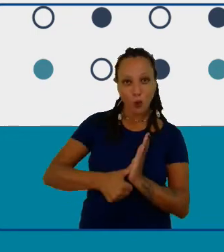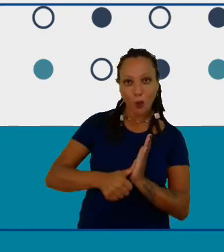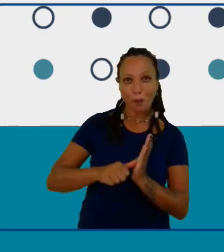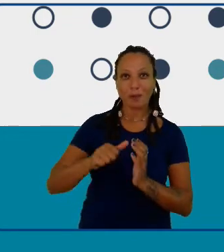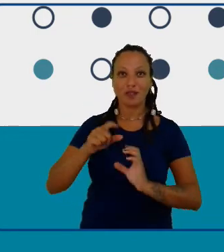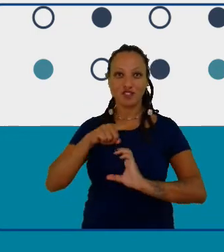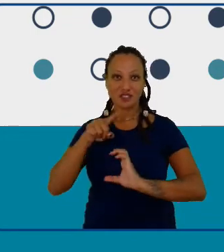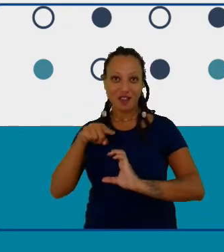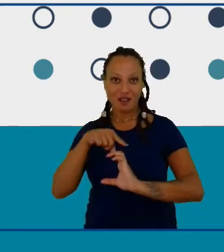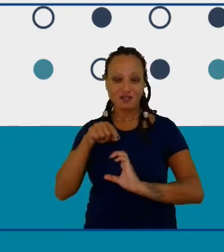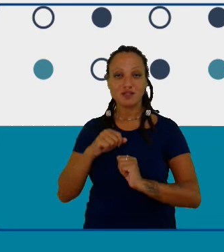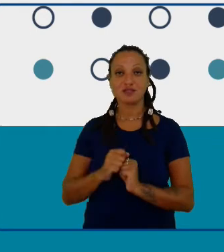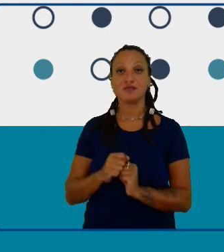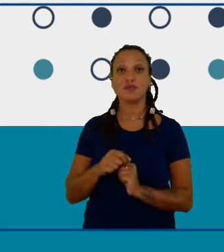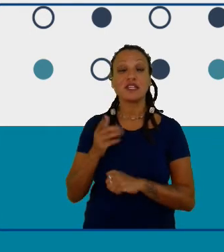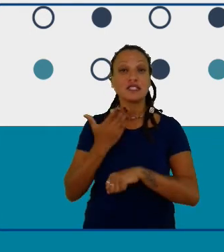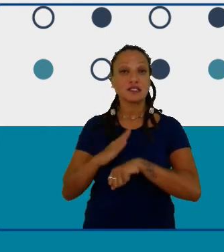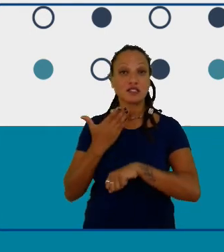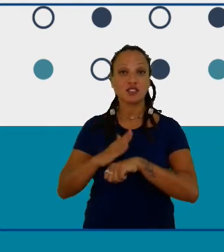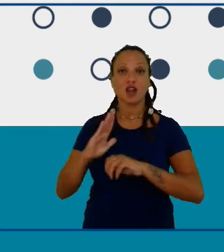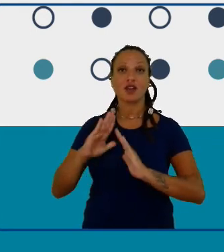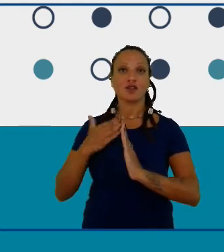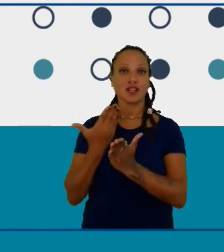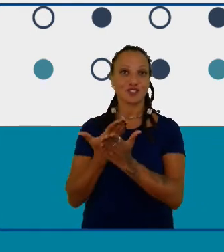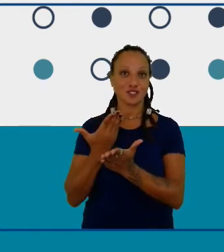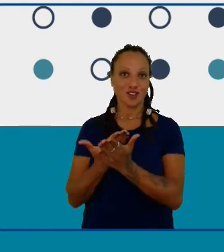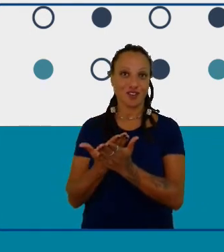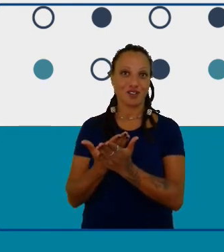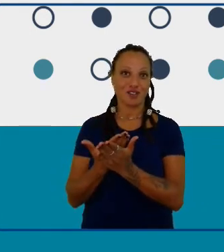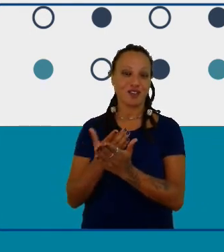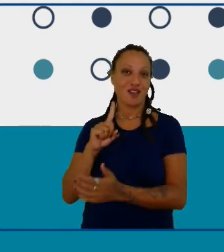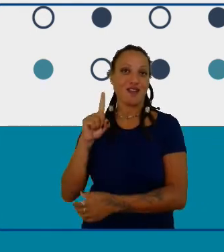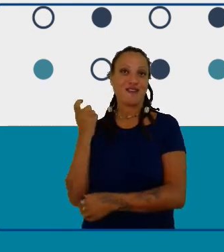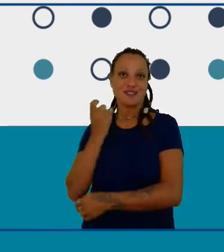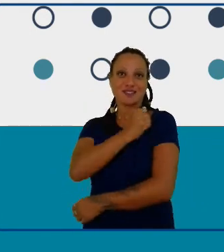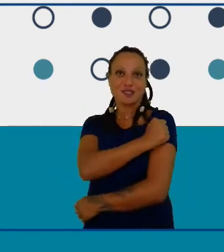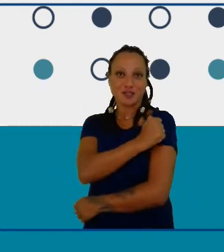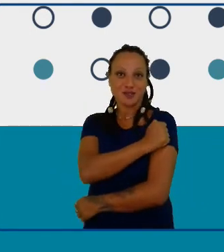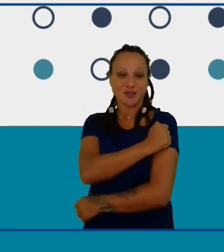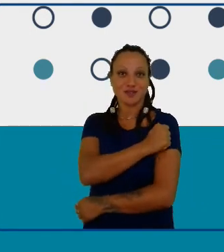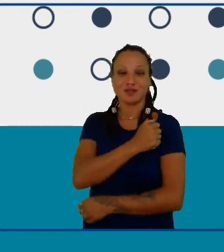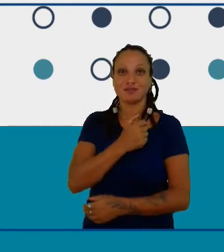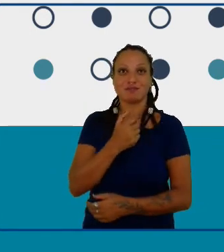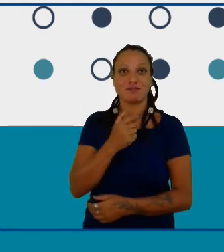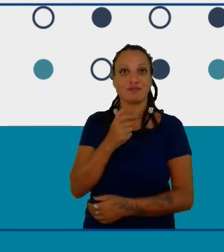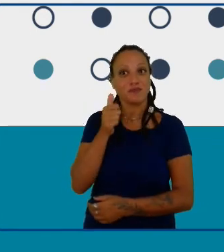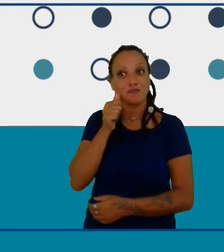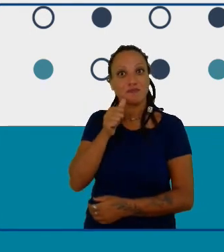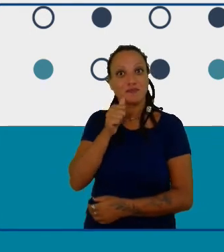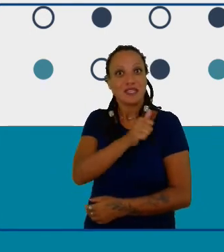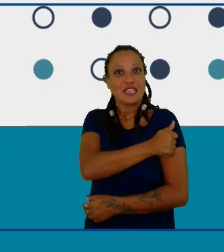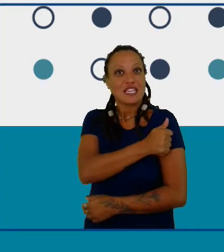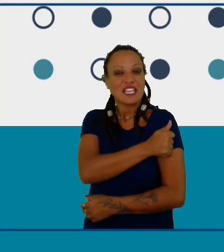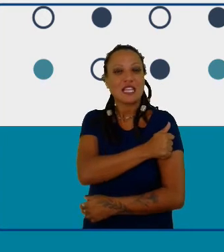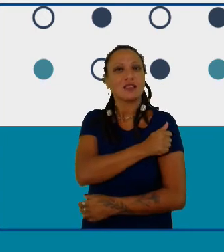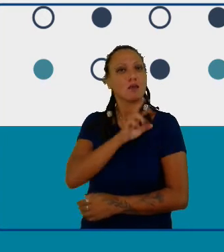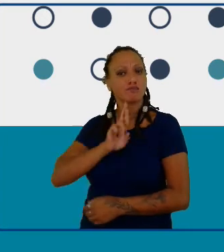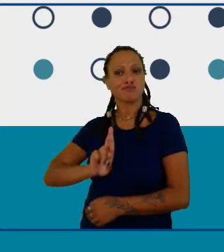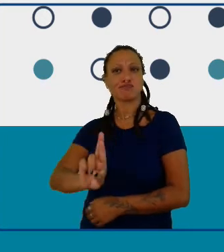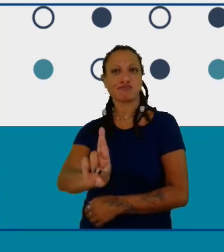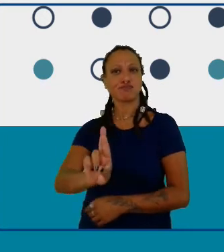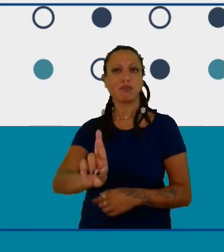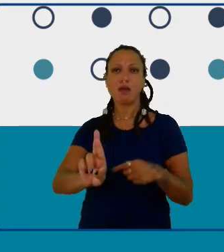Carneiro e estagiária da escola que ela estudou então assim é muita representatividade negra é com